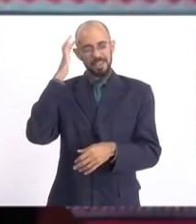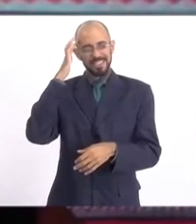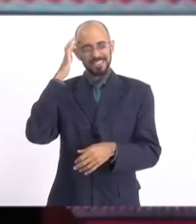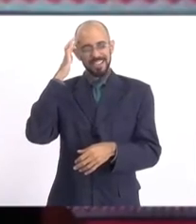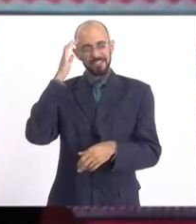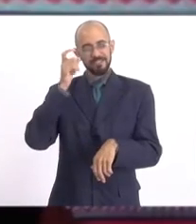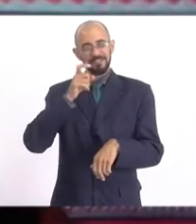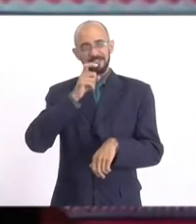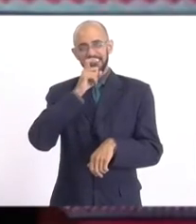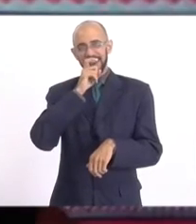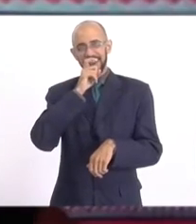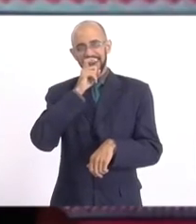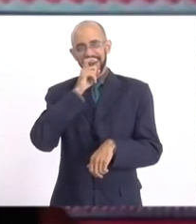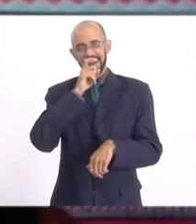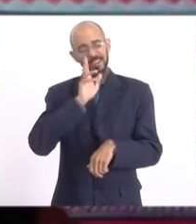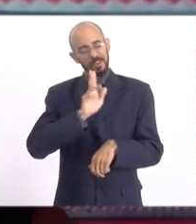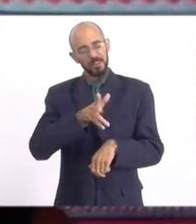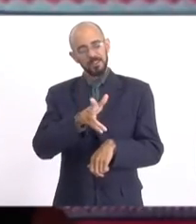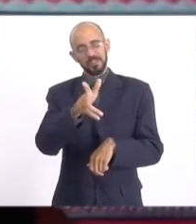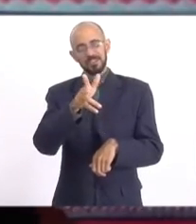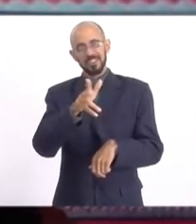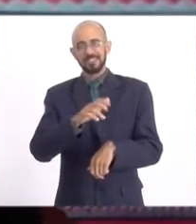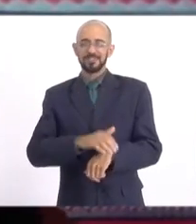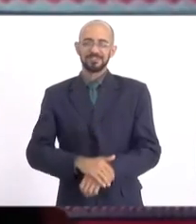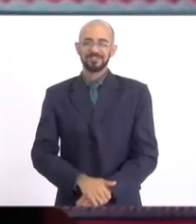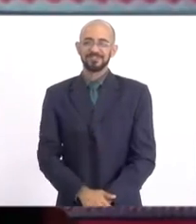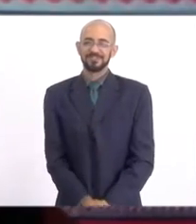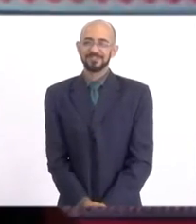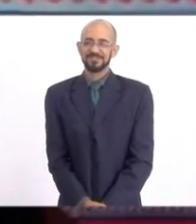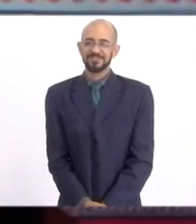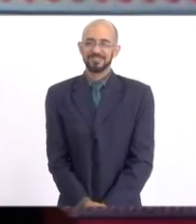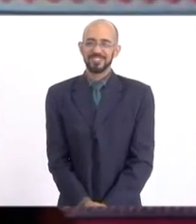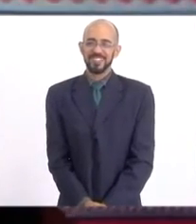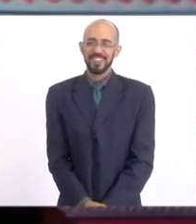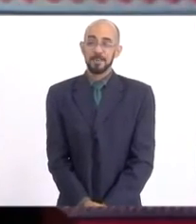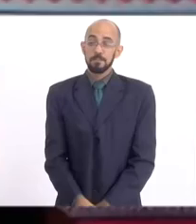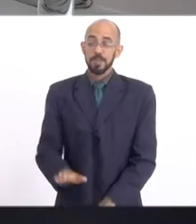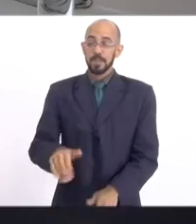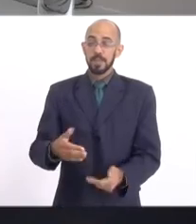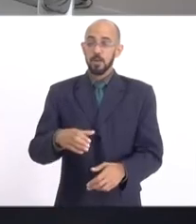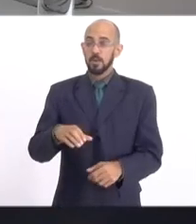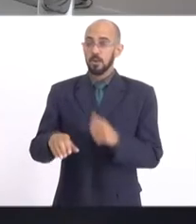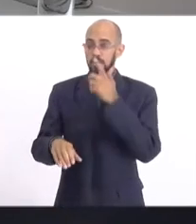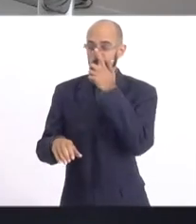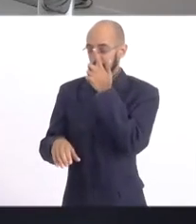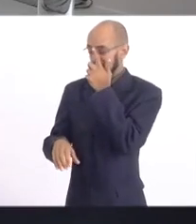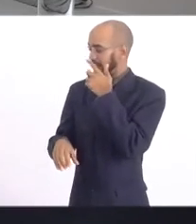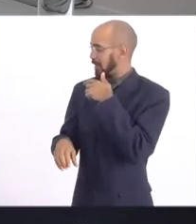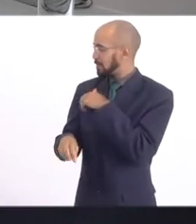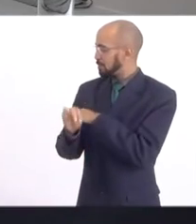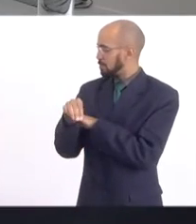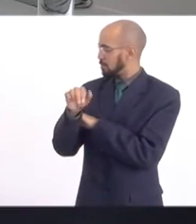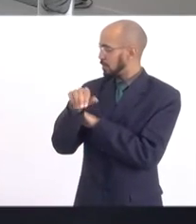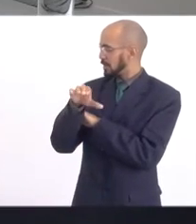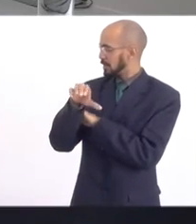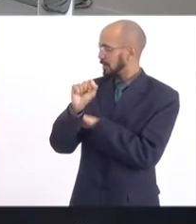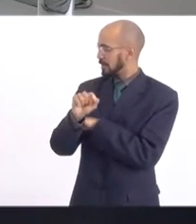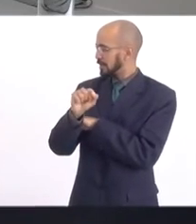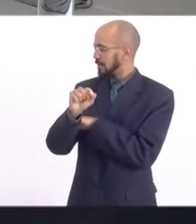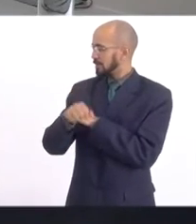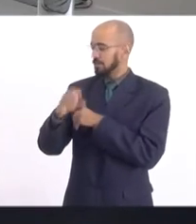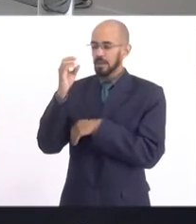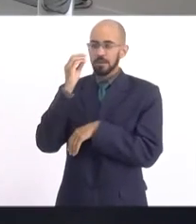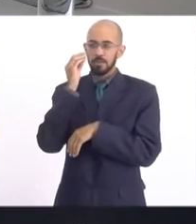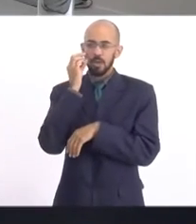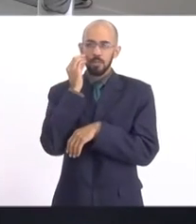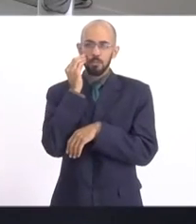tocando em frente. Tocando em frente. Mônica, eu queria antes, se você... Eu queria fazer um registro aqui. Eu estava conversando com o